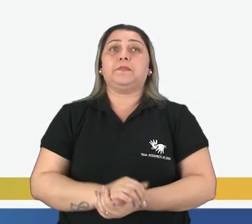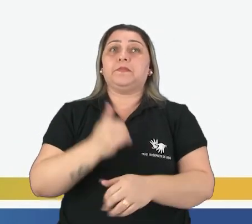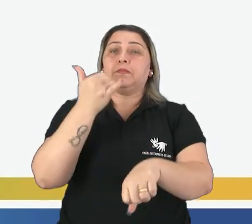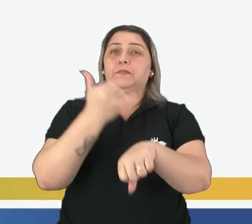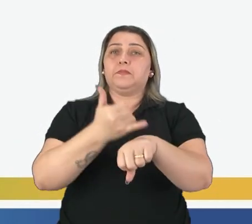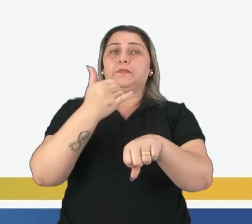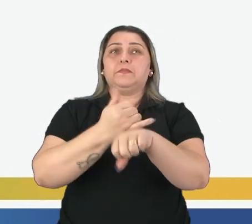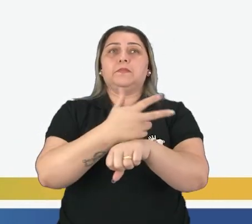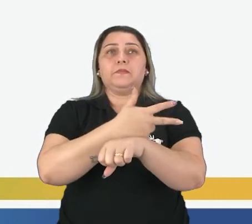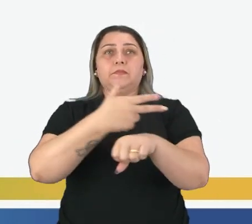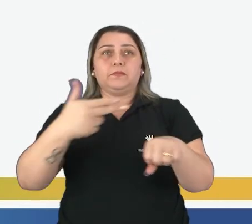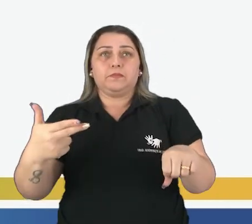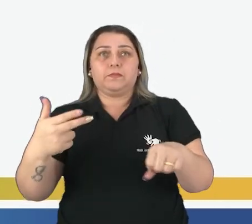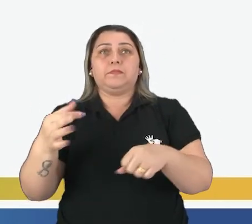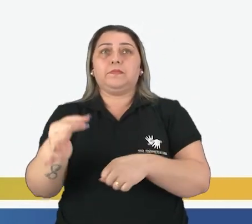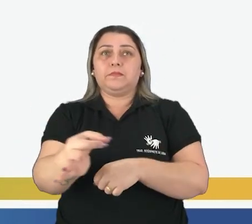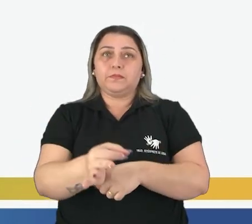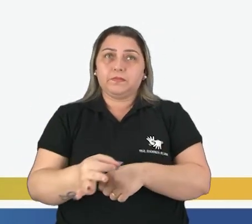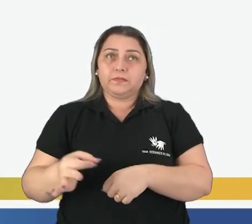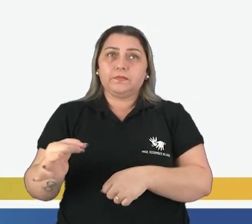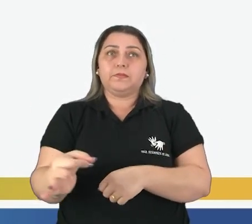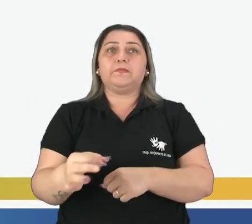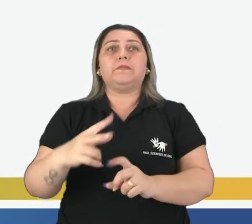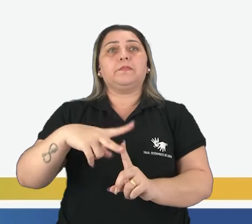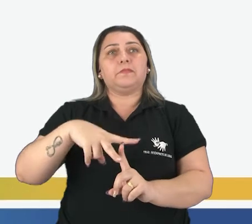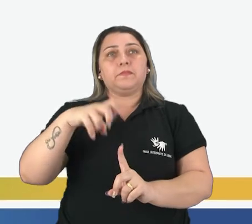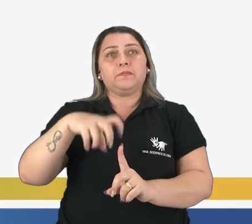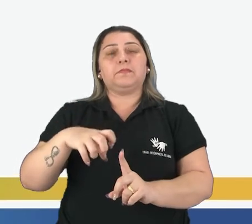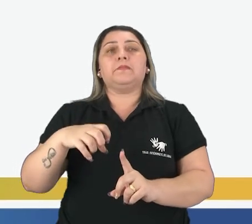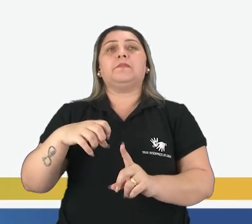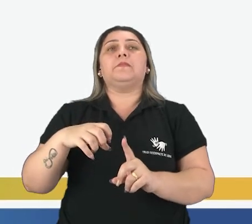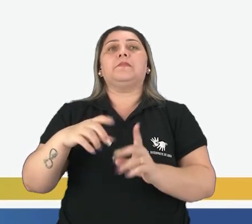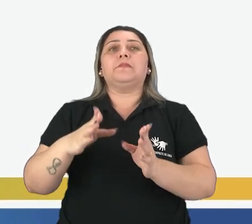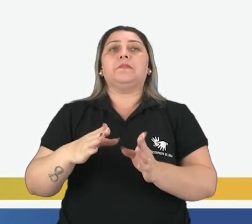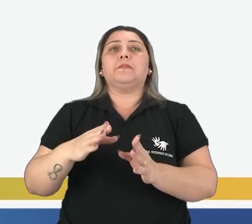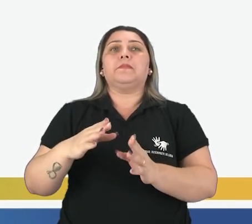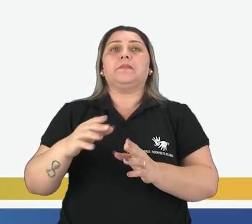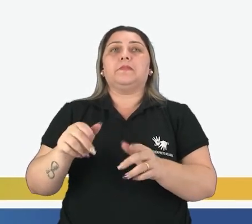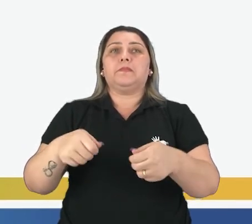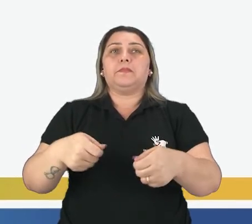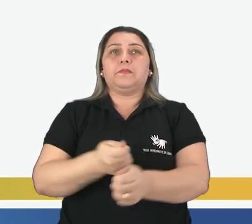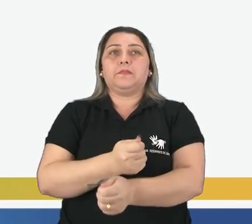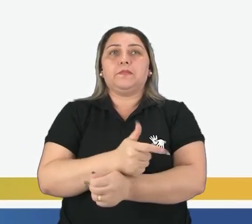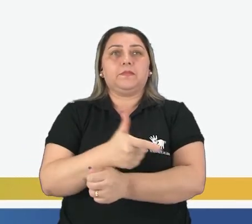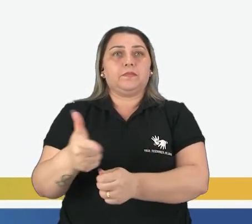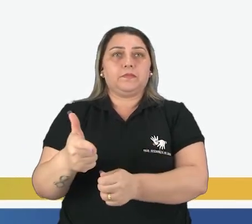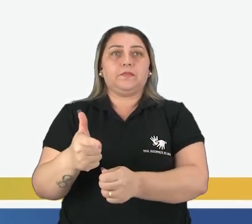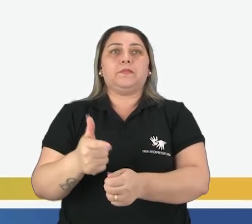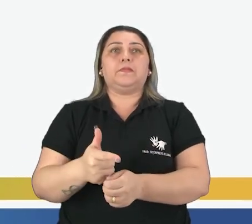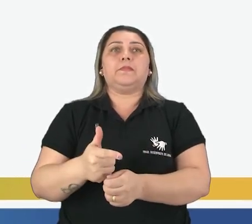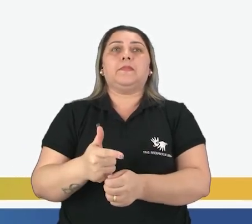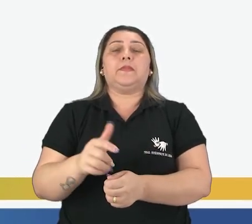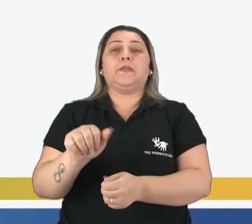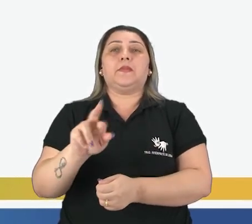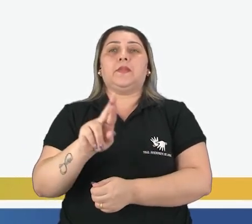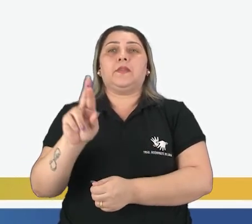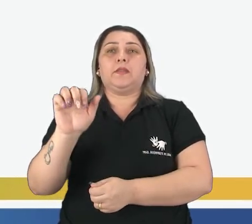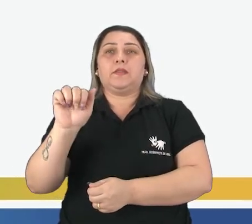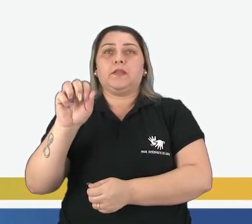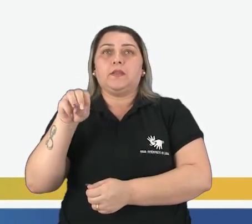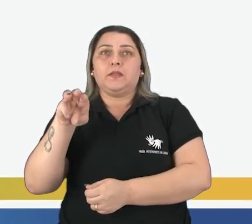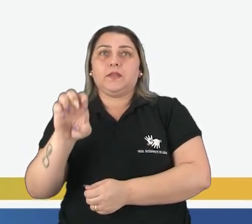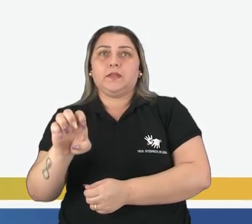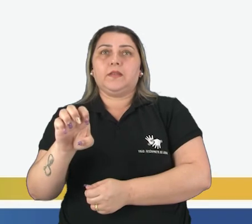Vamos aí para os metais, as tampinhas de garrafas, latas, embalagens, panelas sem cabo, ferragens,